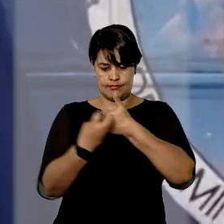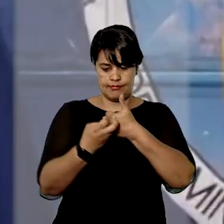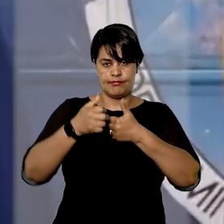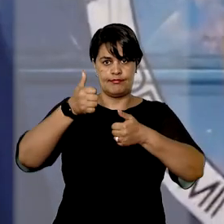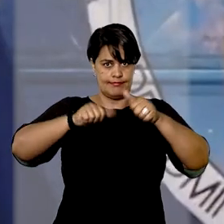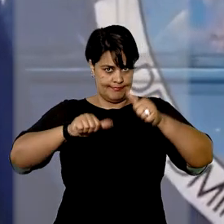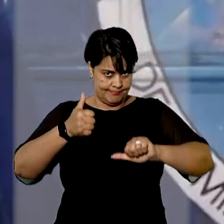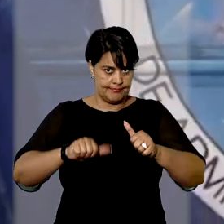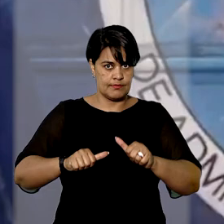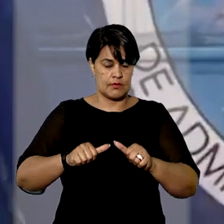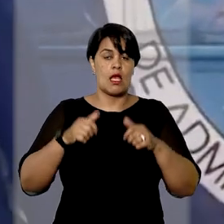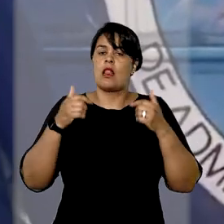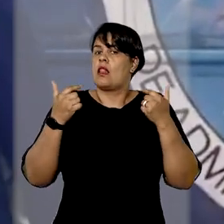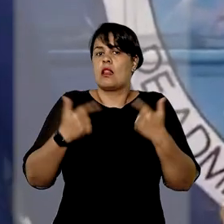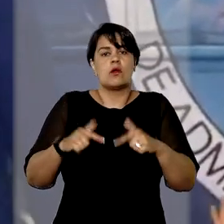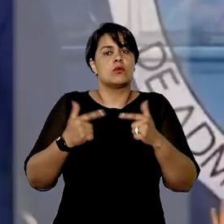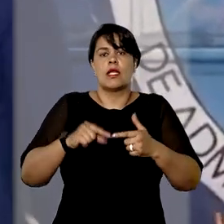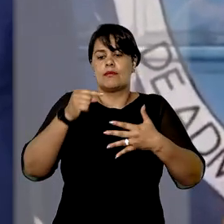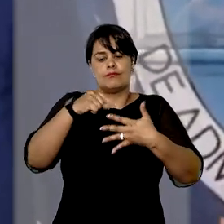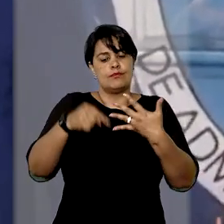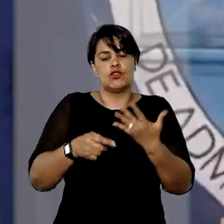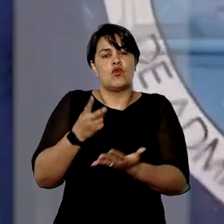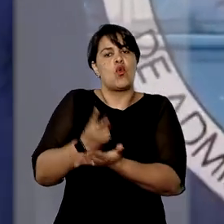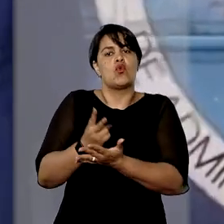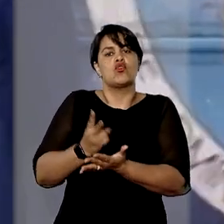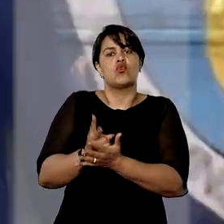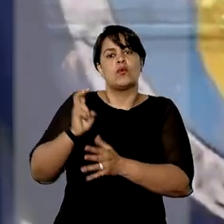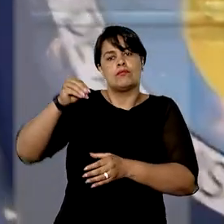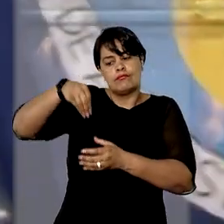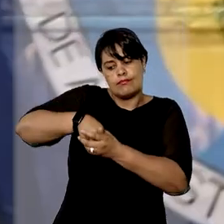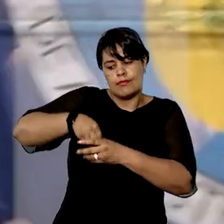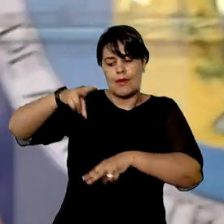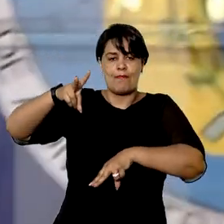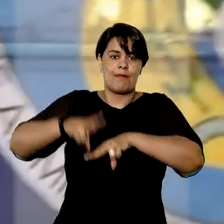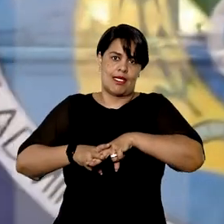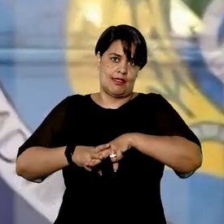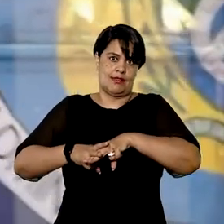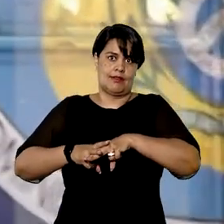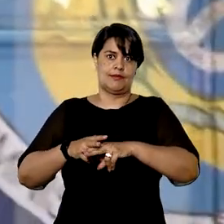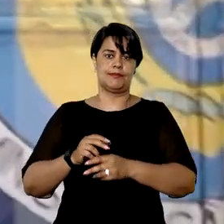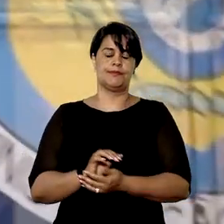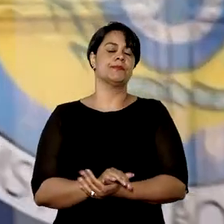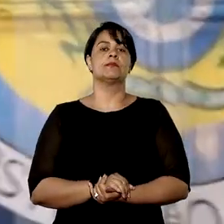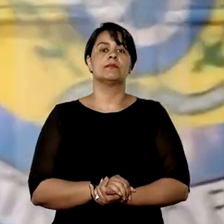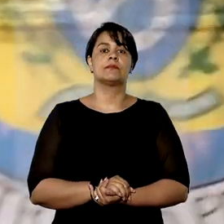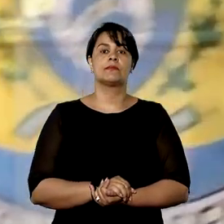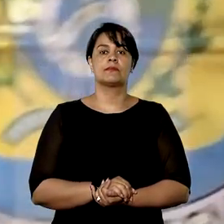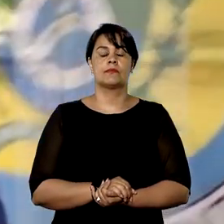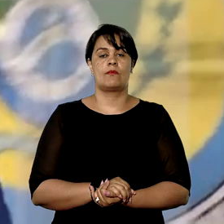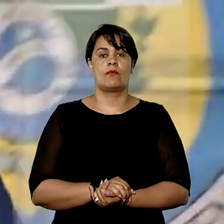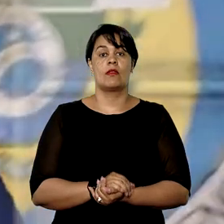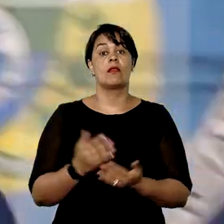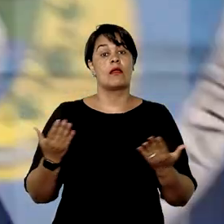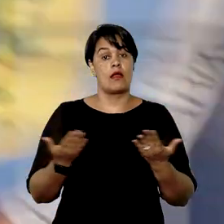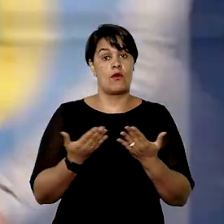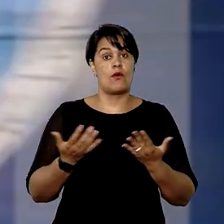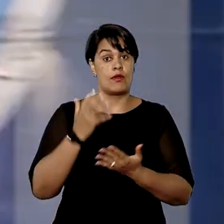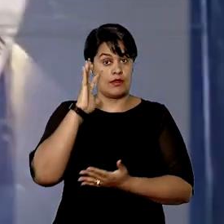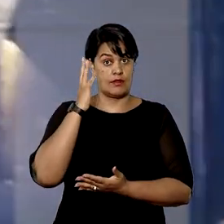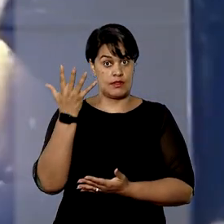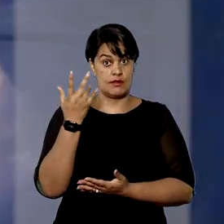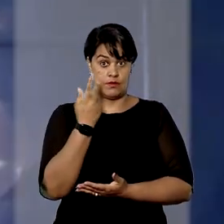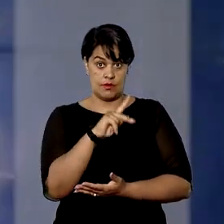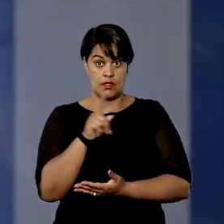do Júri, não havendo motivos que justifiquem a permanência de Monique Medeiros no regime de prisão preventiva. Com a